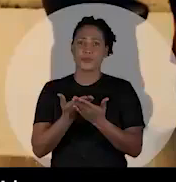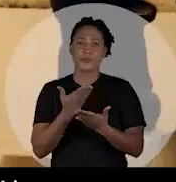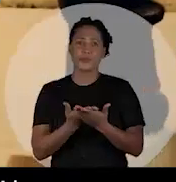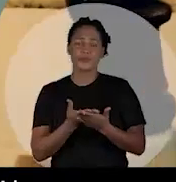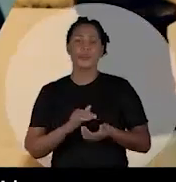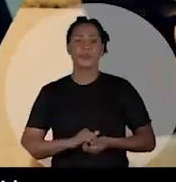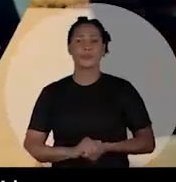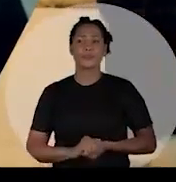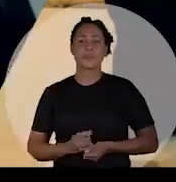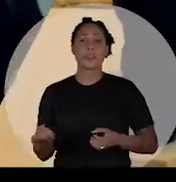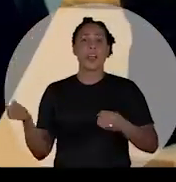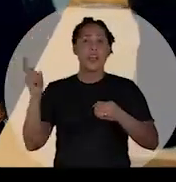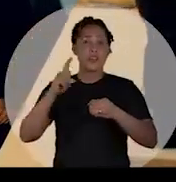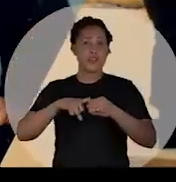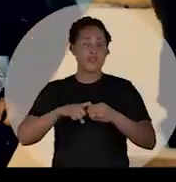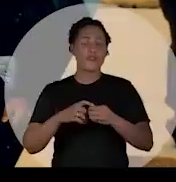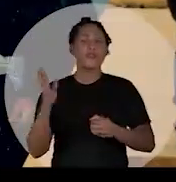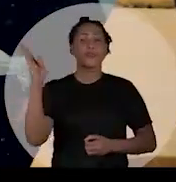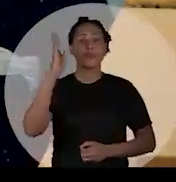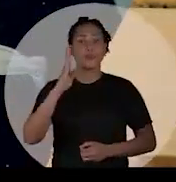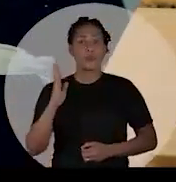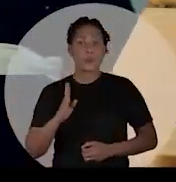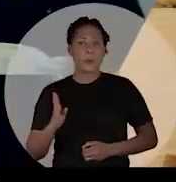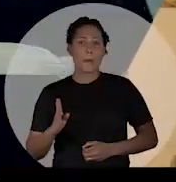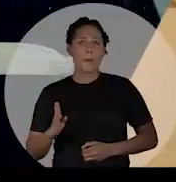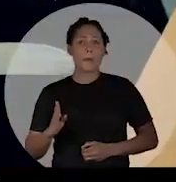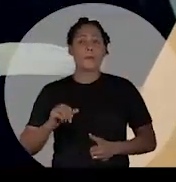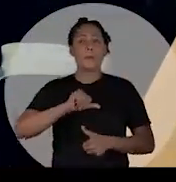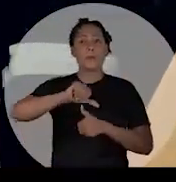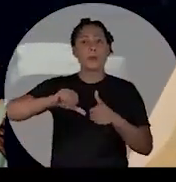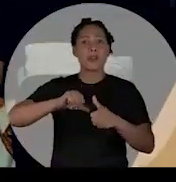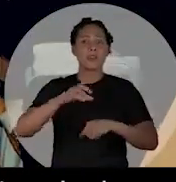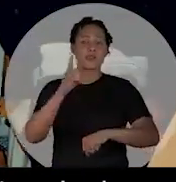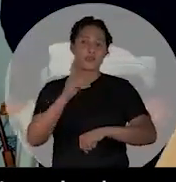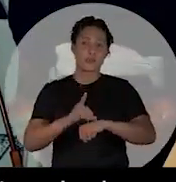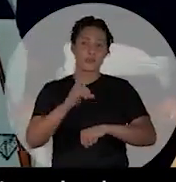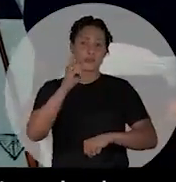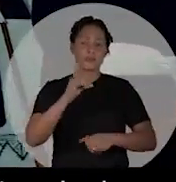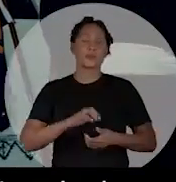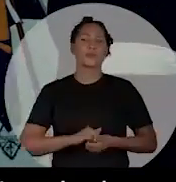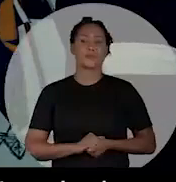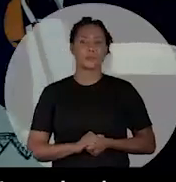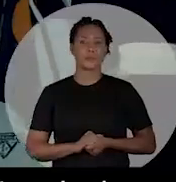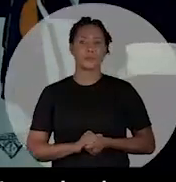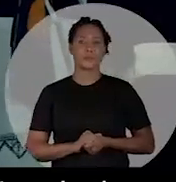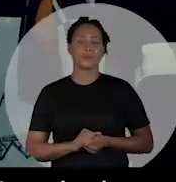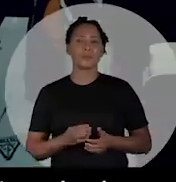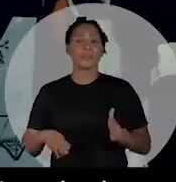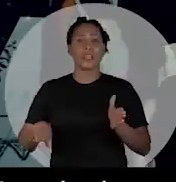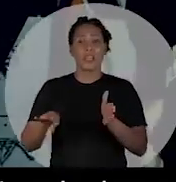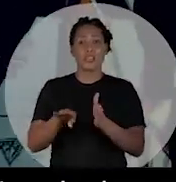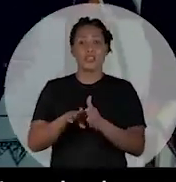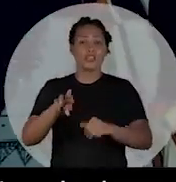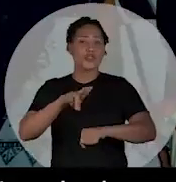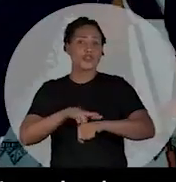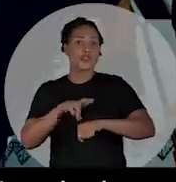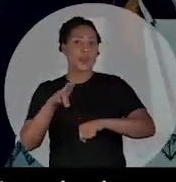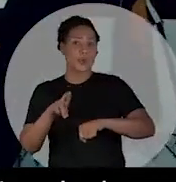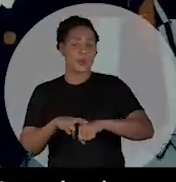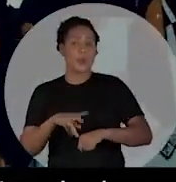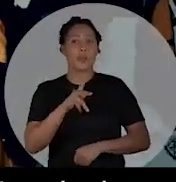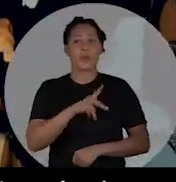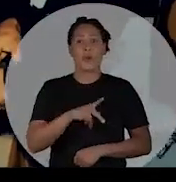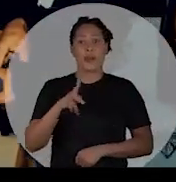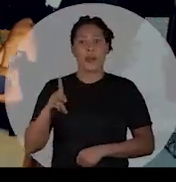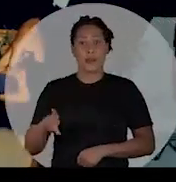estava nos Estados Unidos, estudando na College State University Hayward. De volta para o Brasil, se tornou doutor em relações